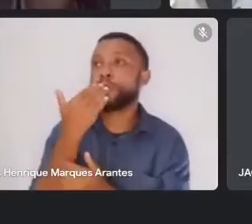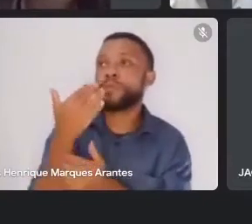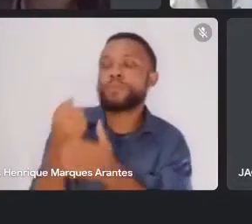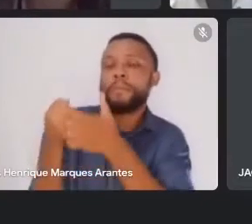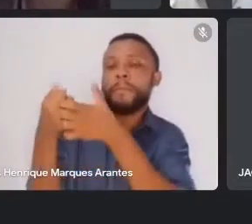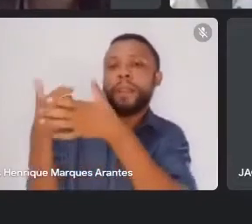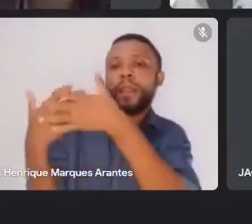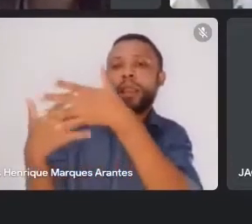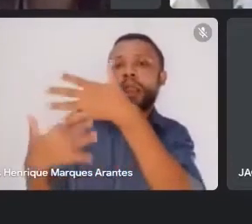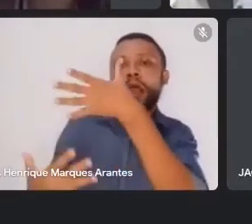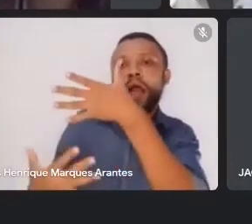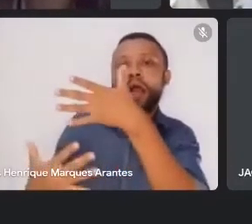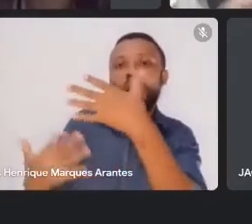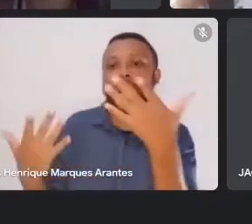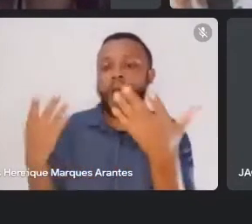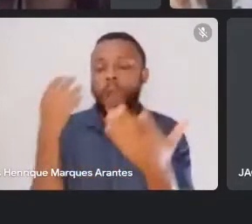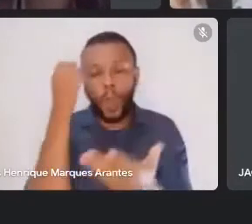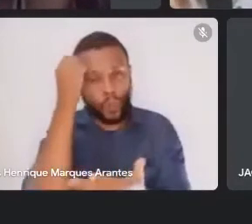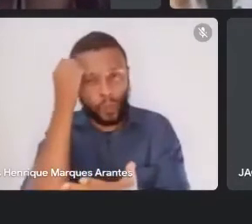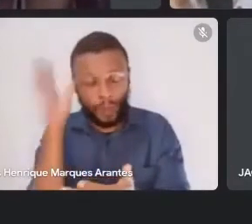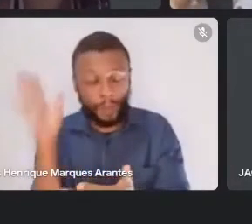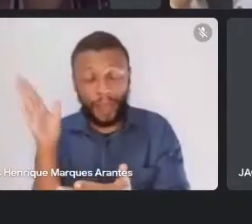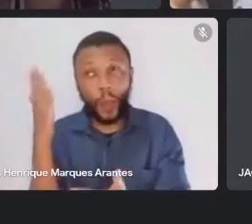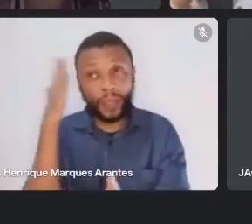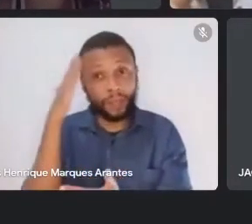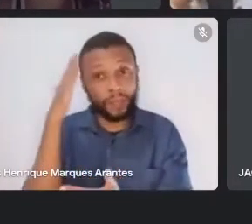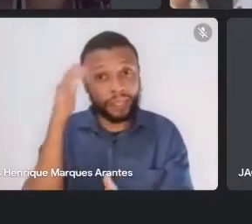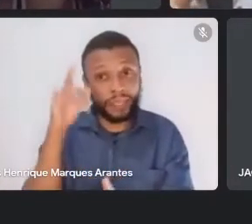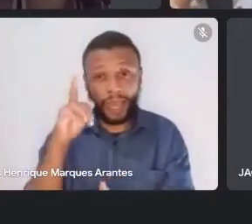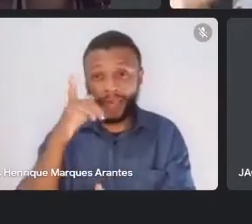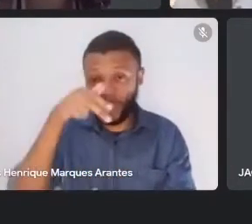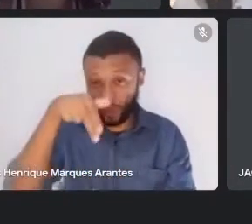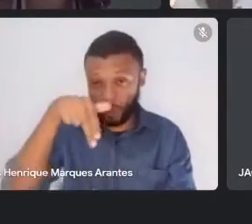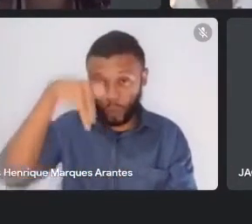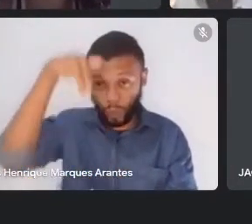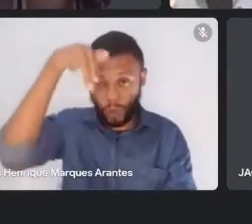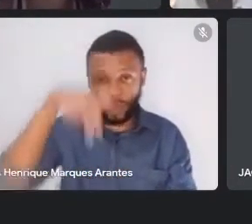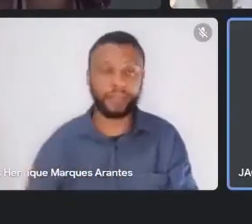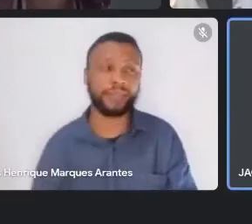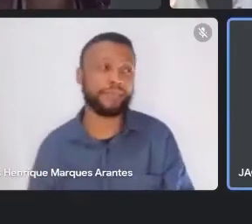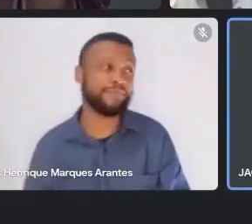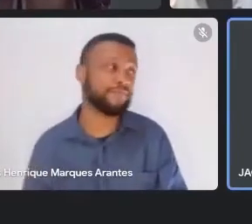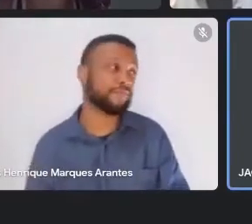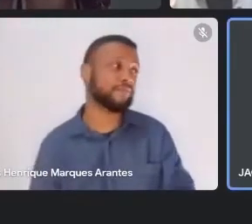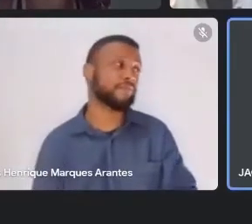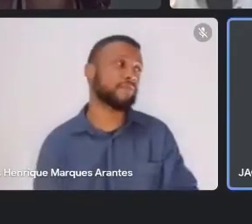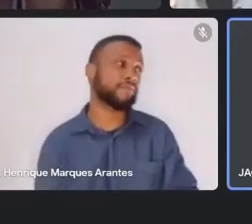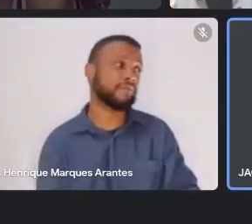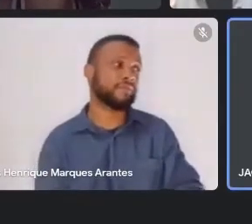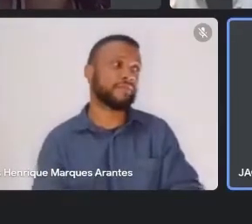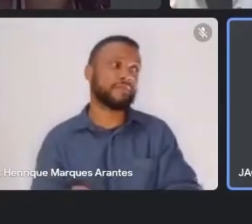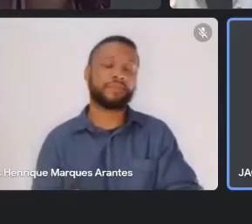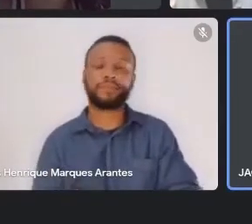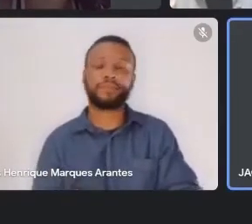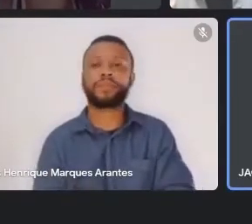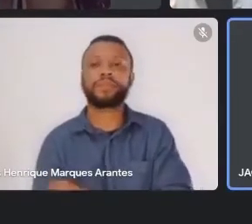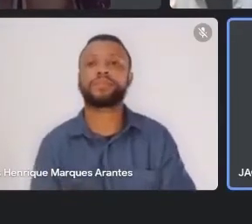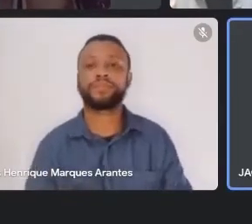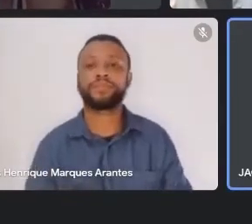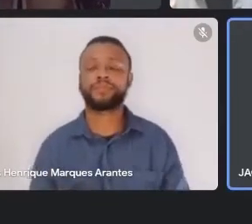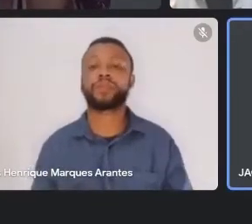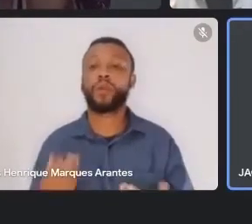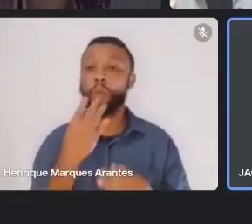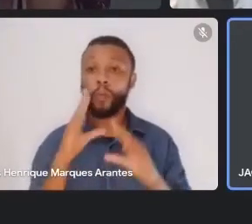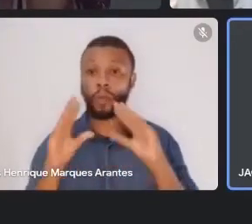não relembrando, sabe? Em Casa do Norte. Seja bem-vindo, Jacó. Fica à vontade. Ok, obrigado. Bom, boa noite a